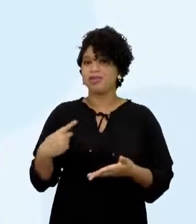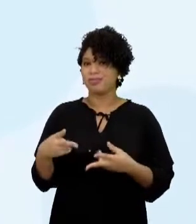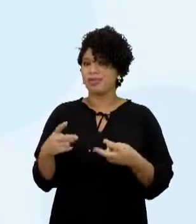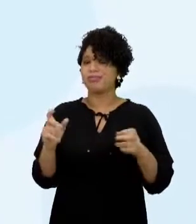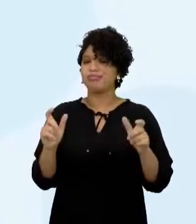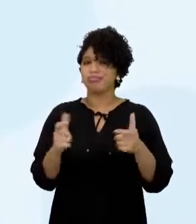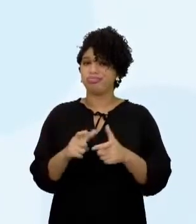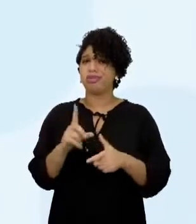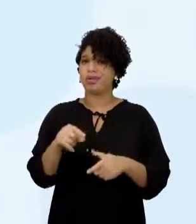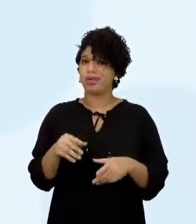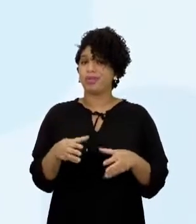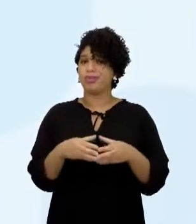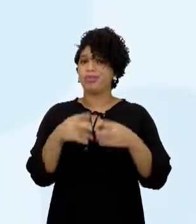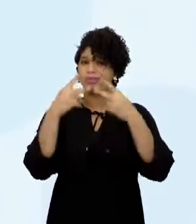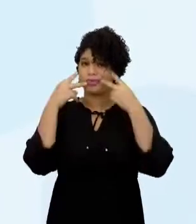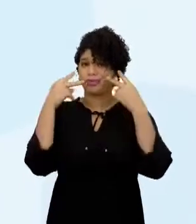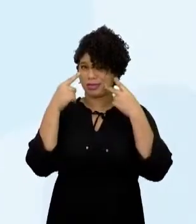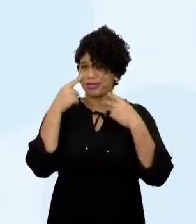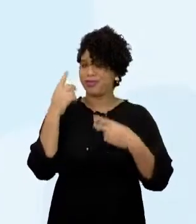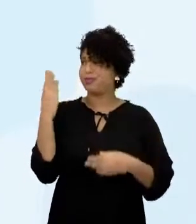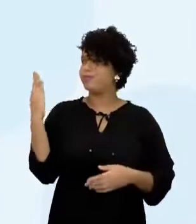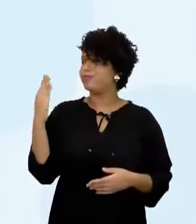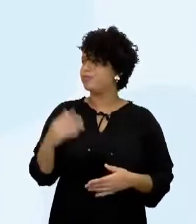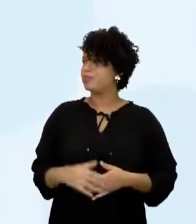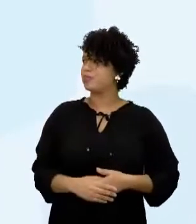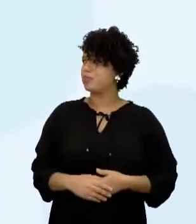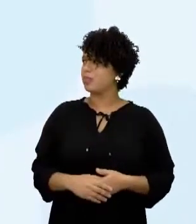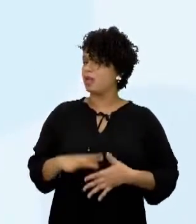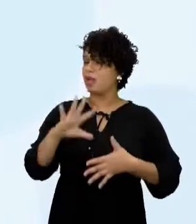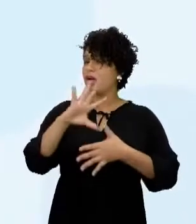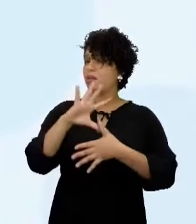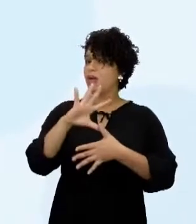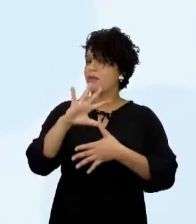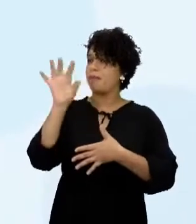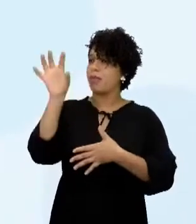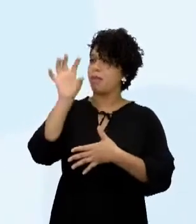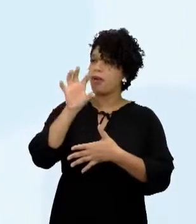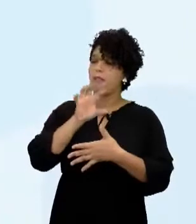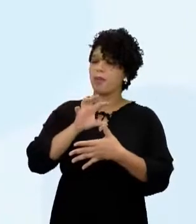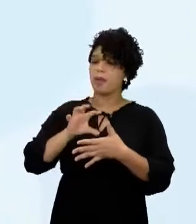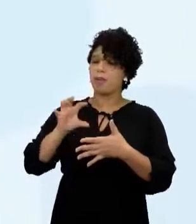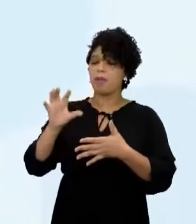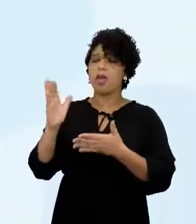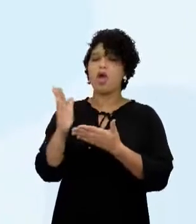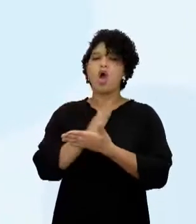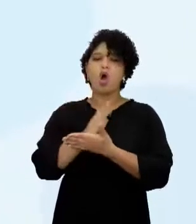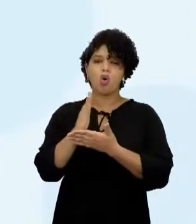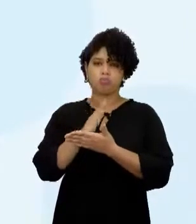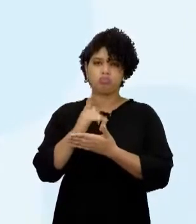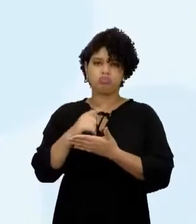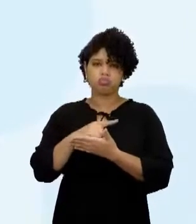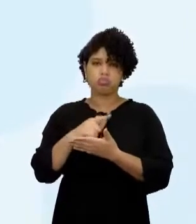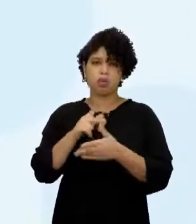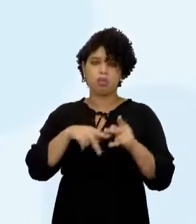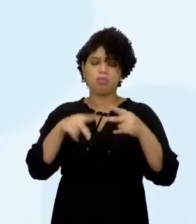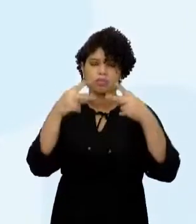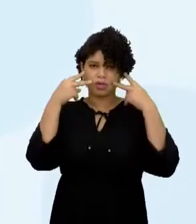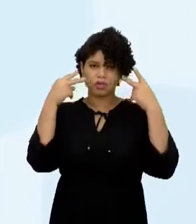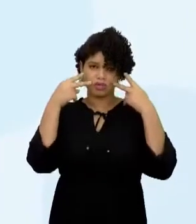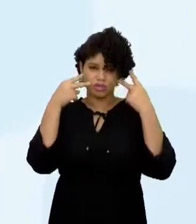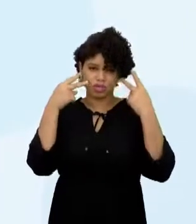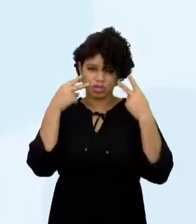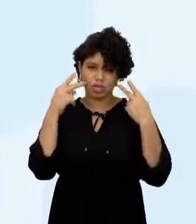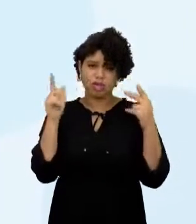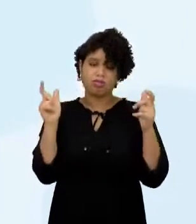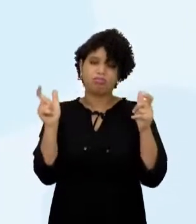aí a gente observa o mapa, né? A distribuição aí dos grupos remanescentes Com, logicamente, originário